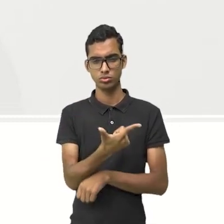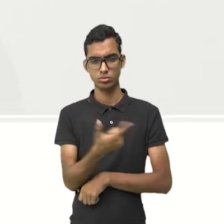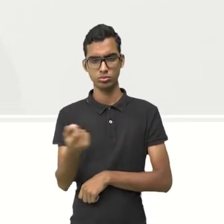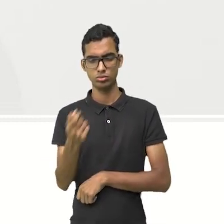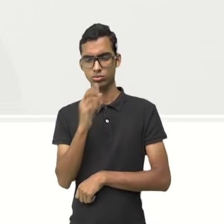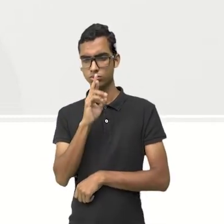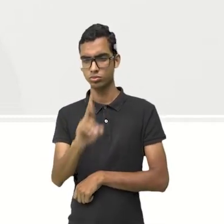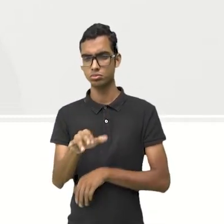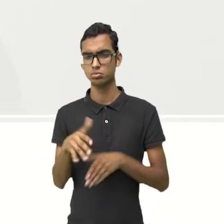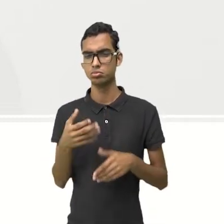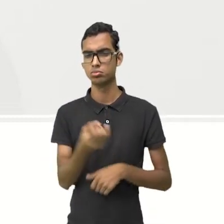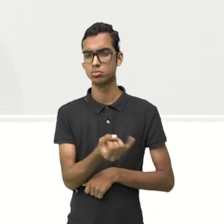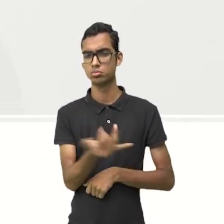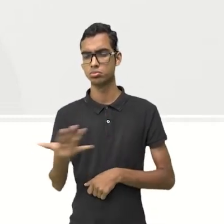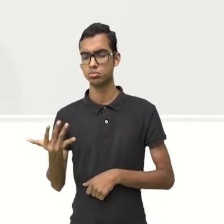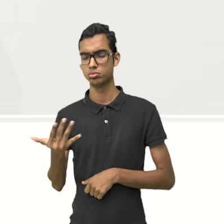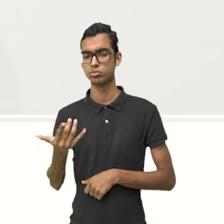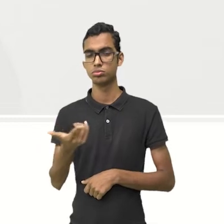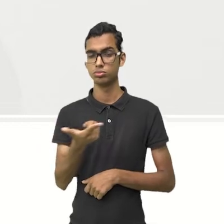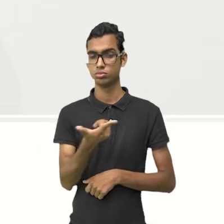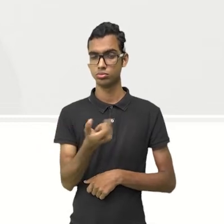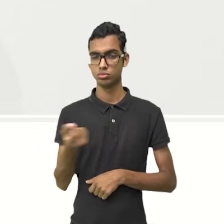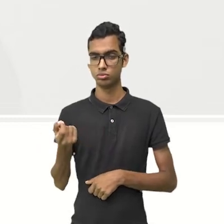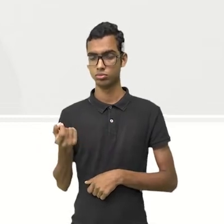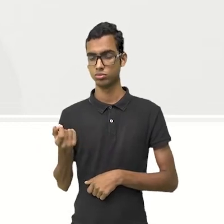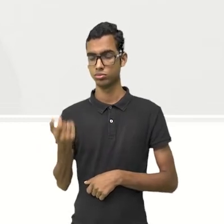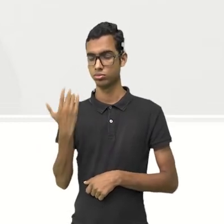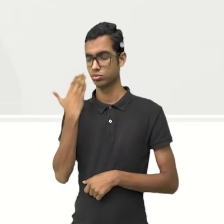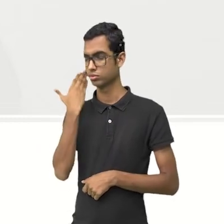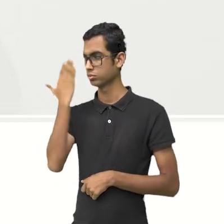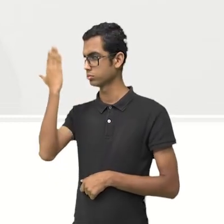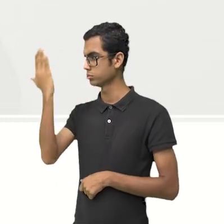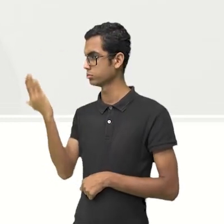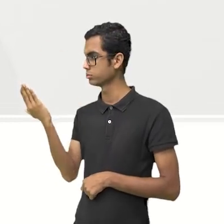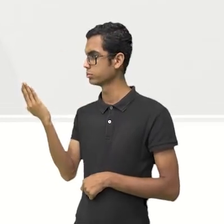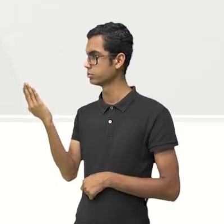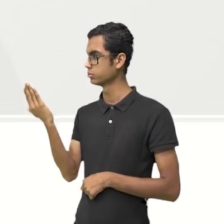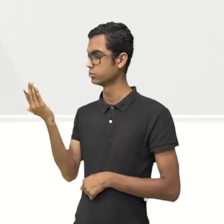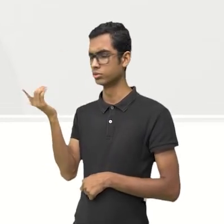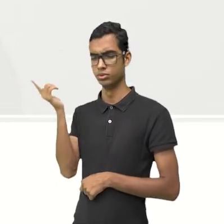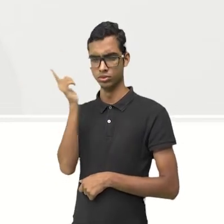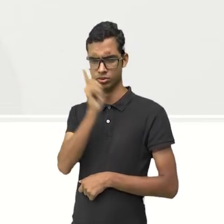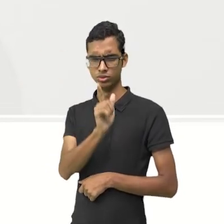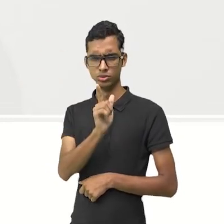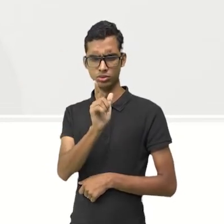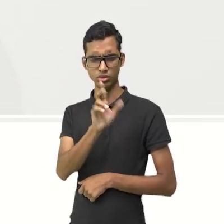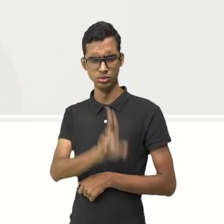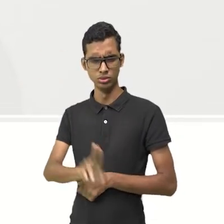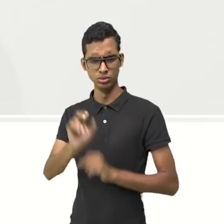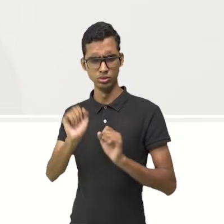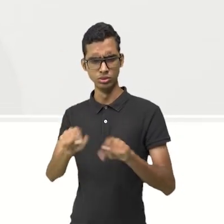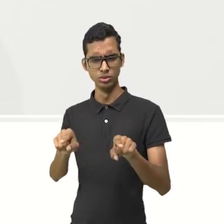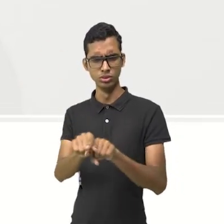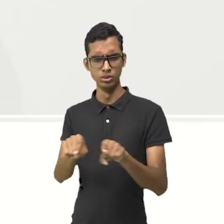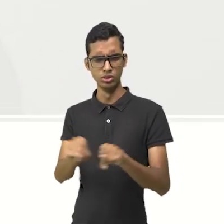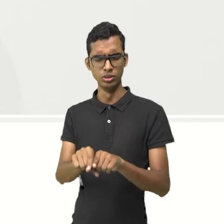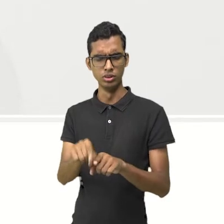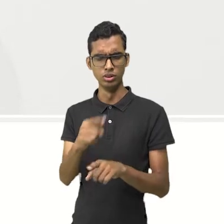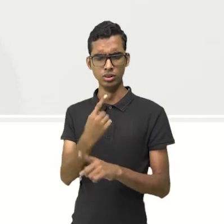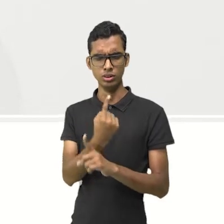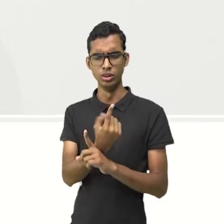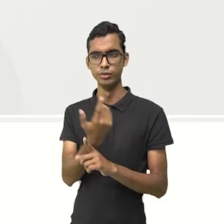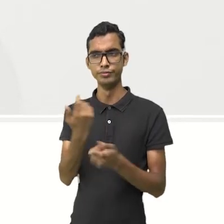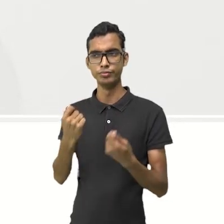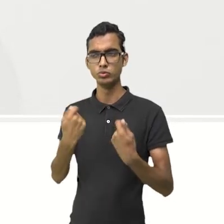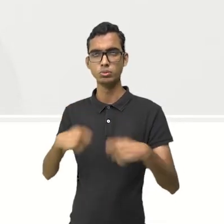certo? Quanto é que vai dar isso? Vamos fazer a continha. Ah, professor, não tem problema, pessoal. Utilizem. Não